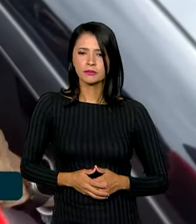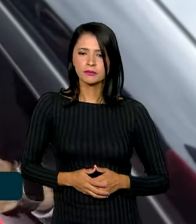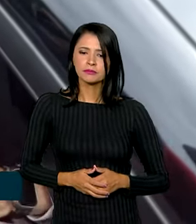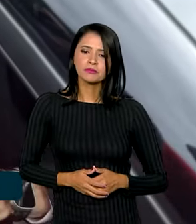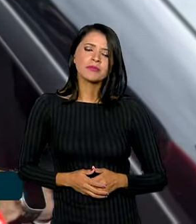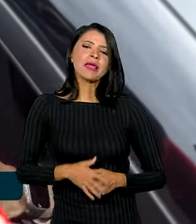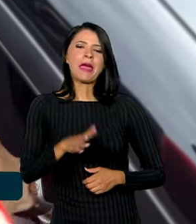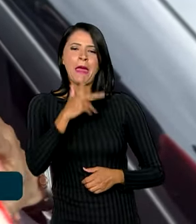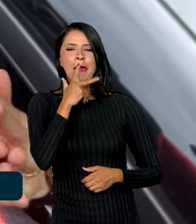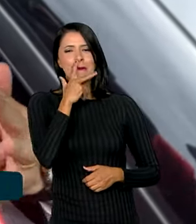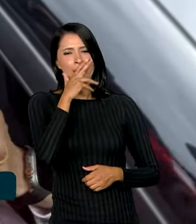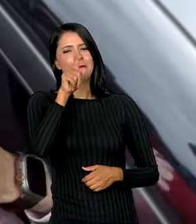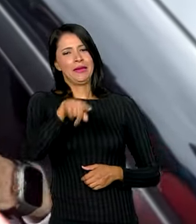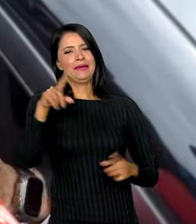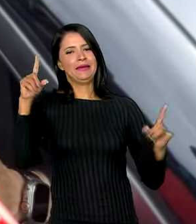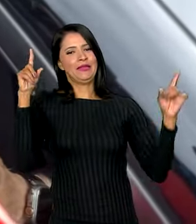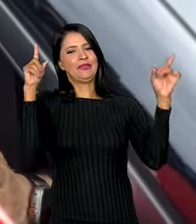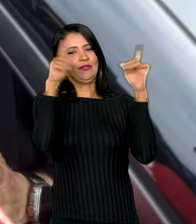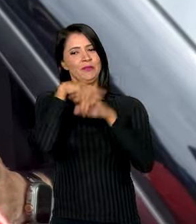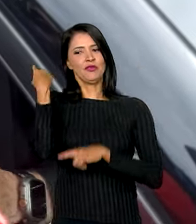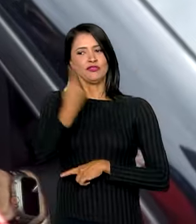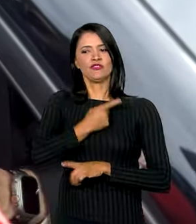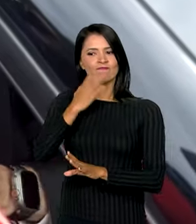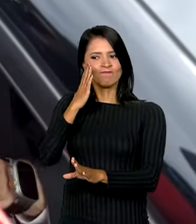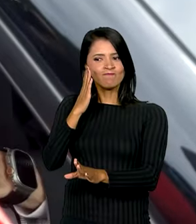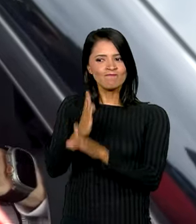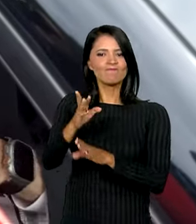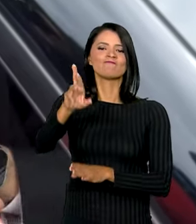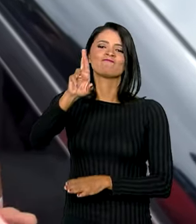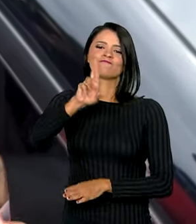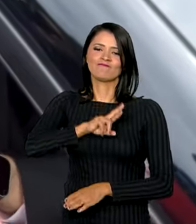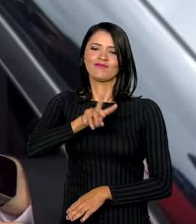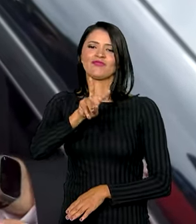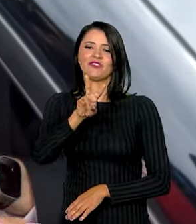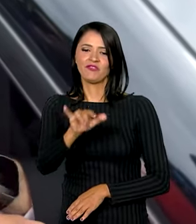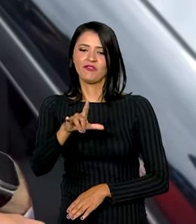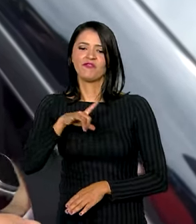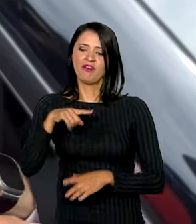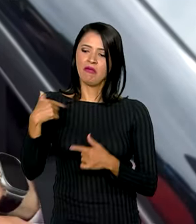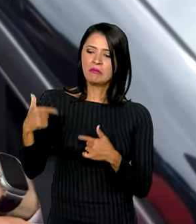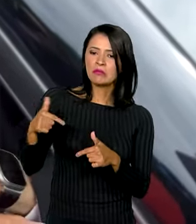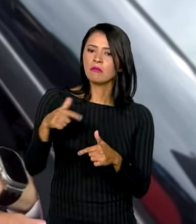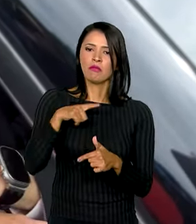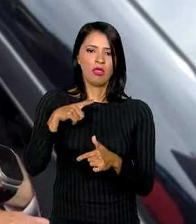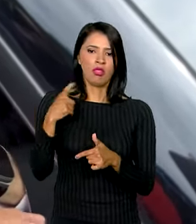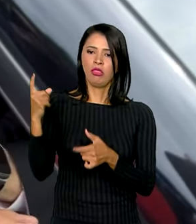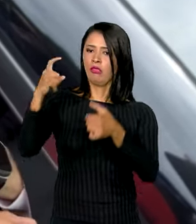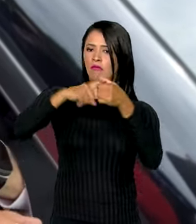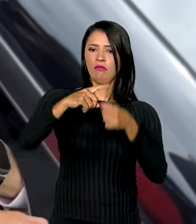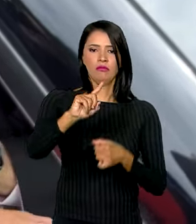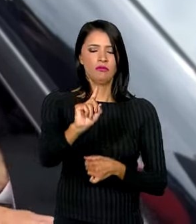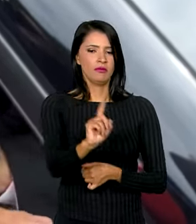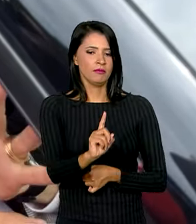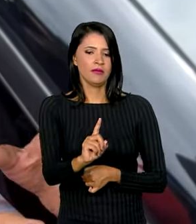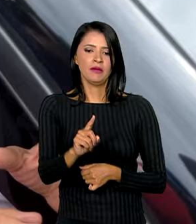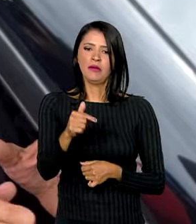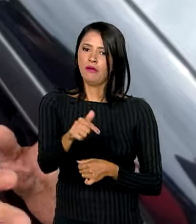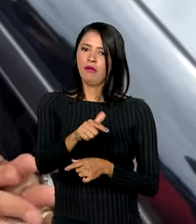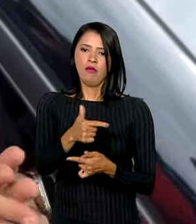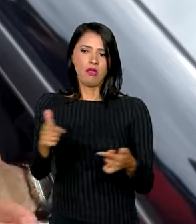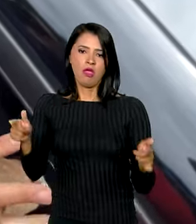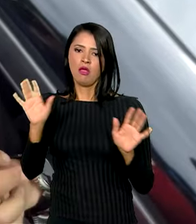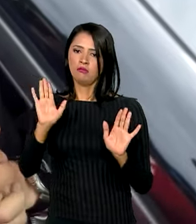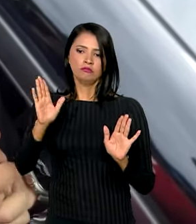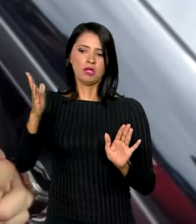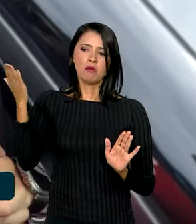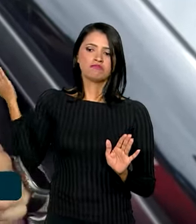Parece bem difícil, mas nós vamos encontrar o caminho. Eu não trabalho com hipótese de devolução, ela não está sendo